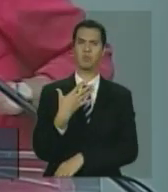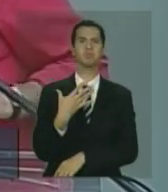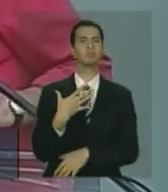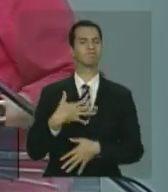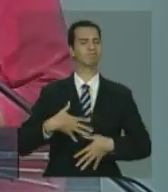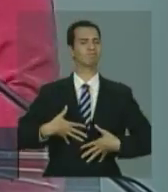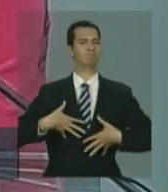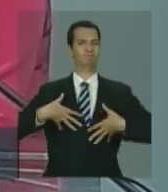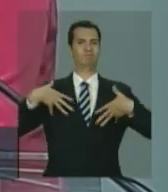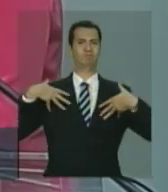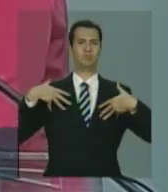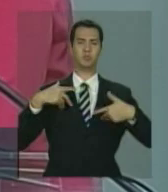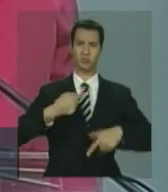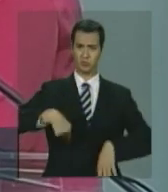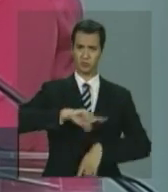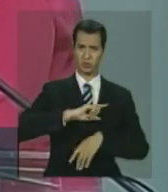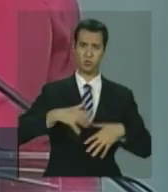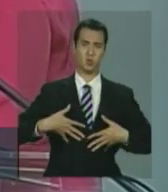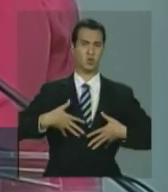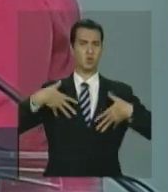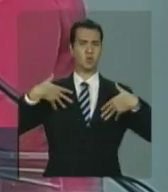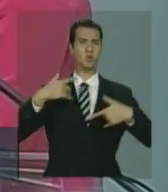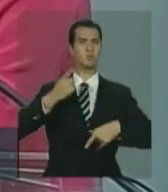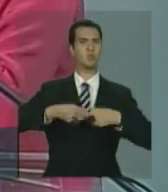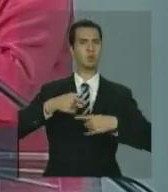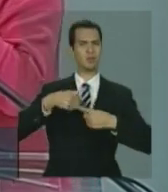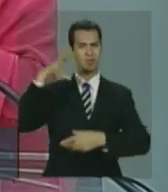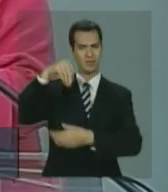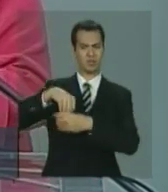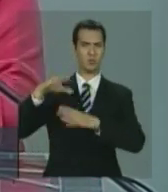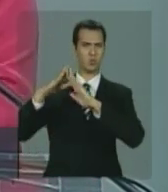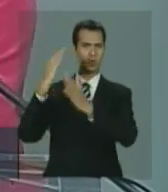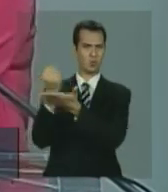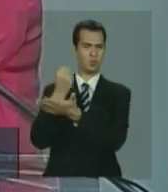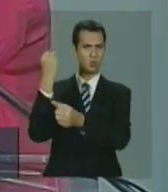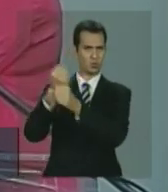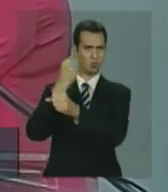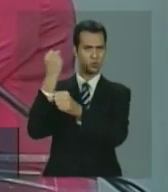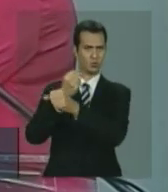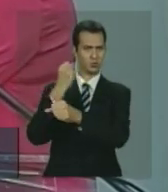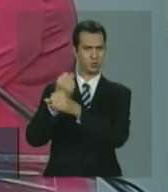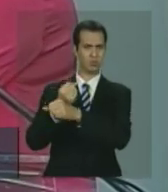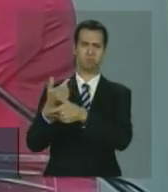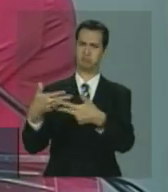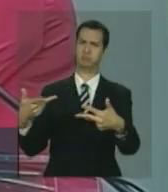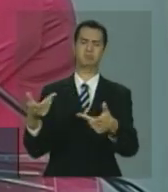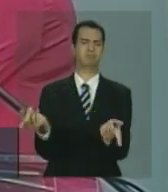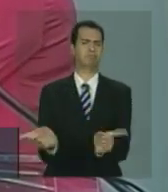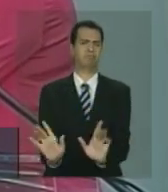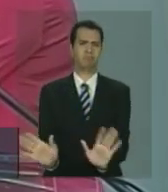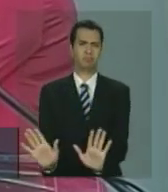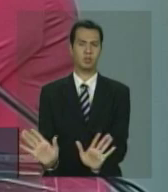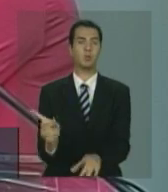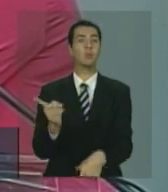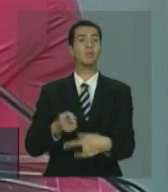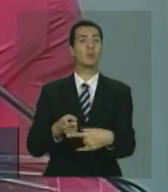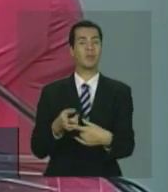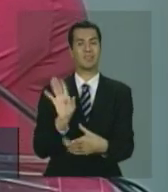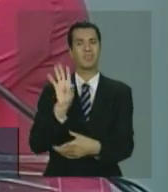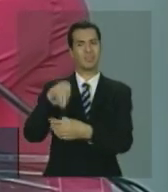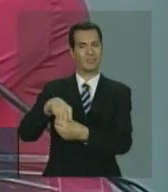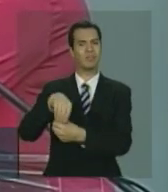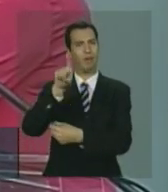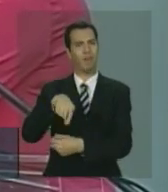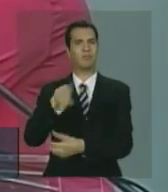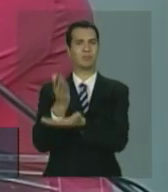e do aço ou do ferro que tem aí dentro, mas porque esta escola é o caminho